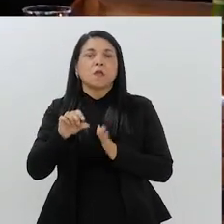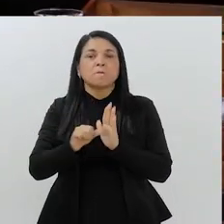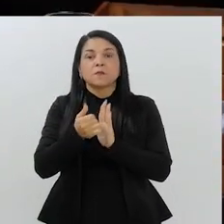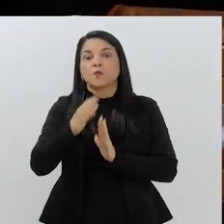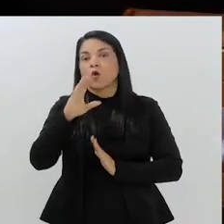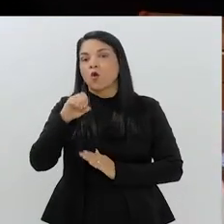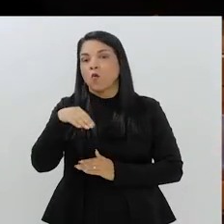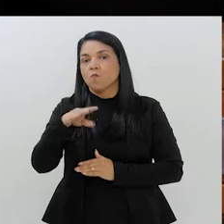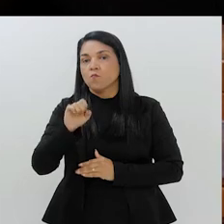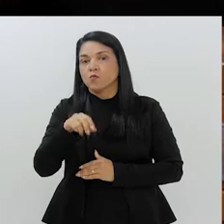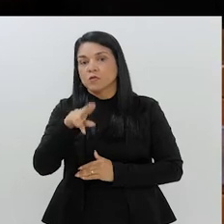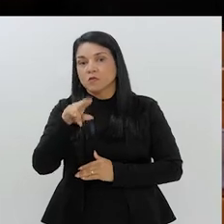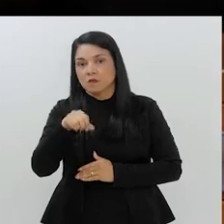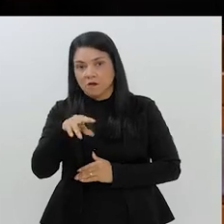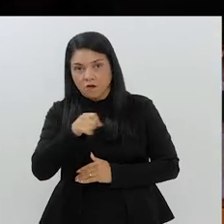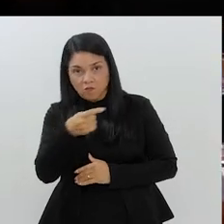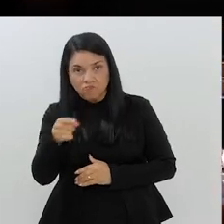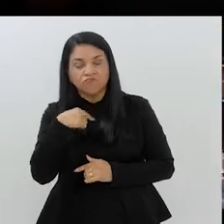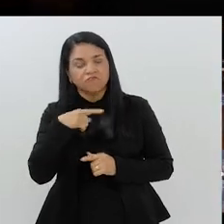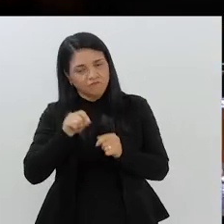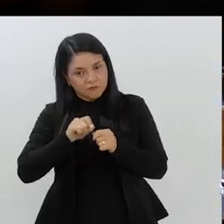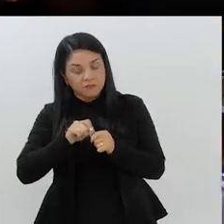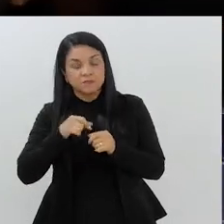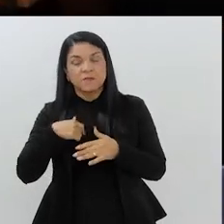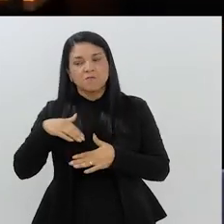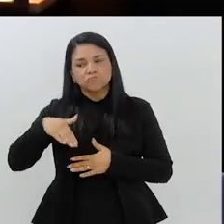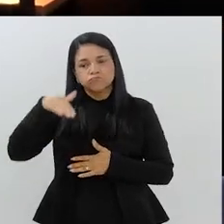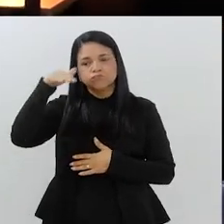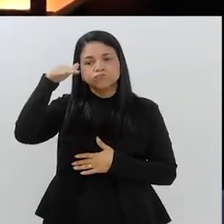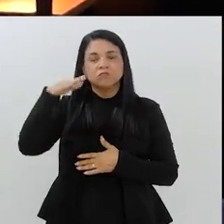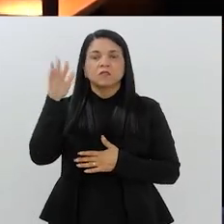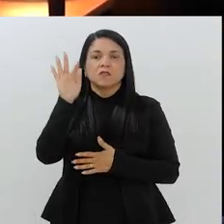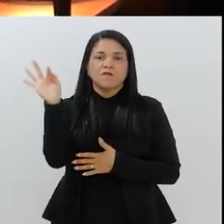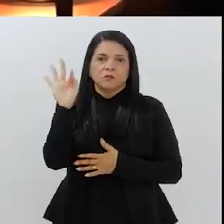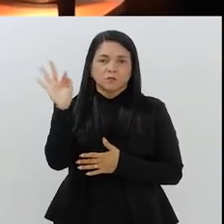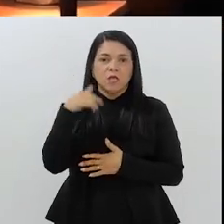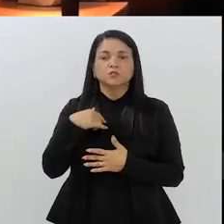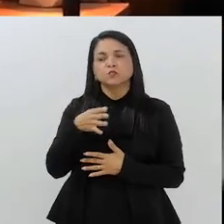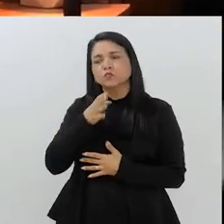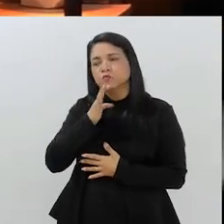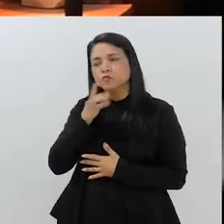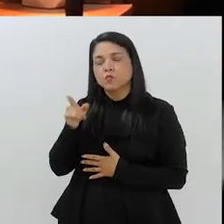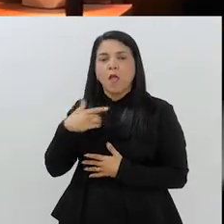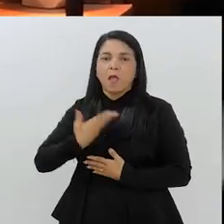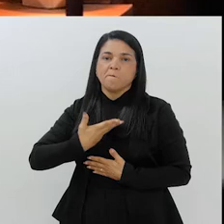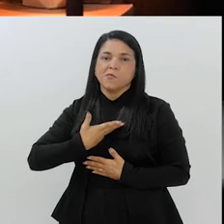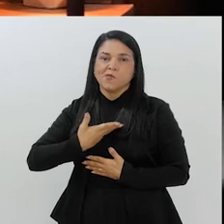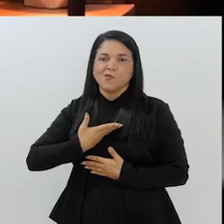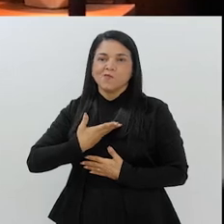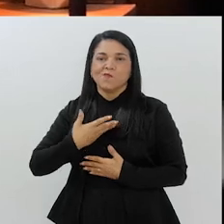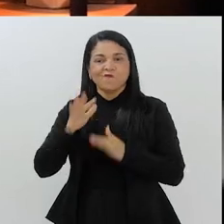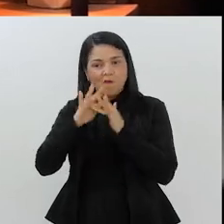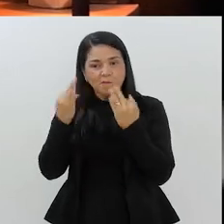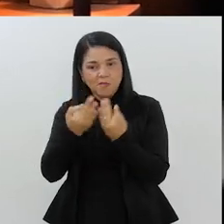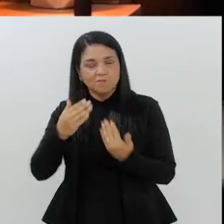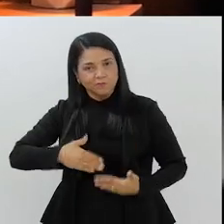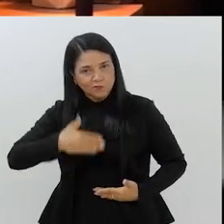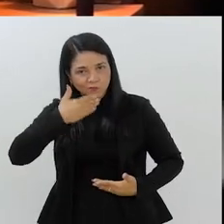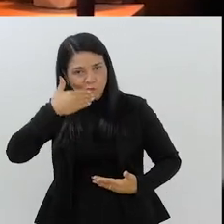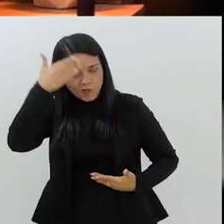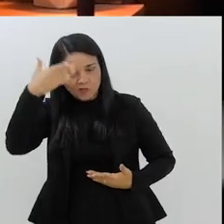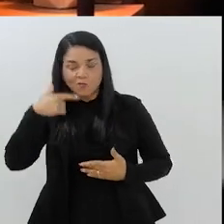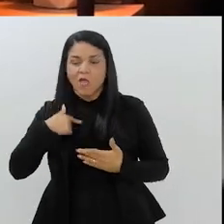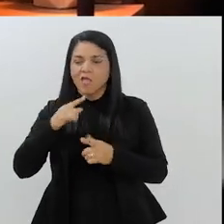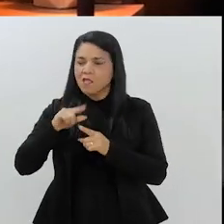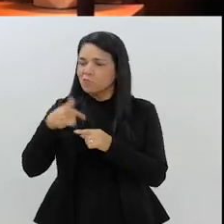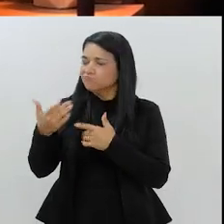Mas já na adolescência, eu conheci a religião islâmica através de um amigo que é de família muçulmana. Me tornei um simpatizante. E